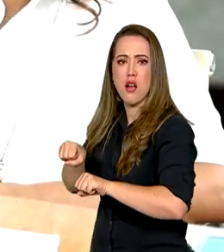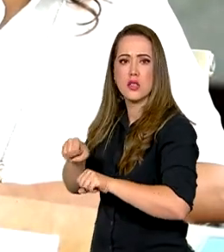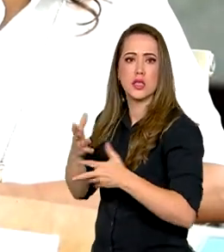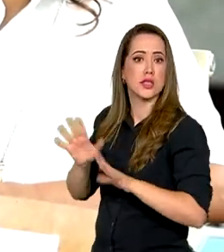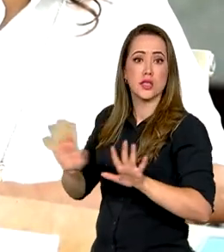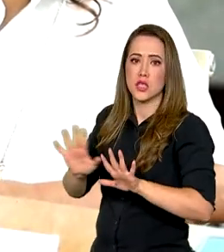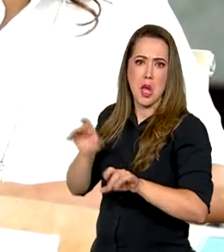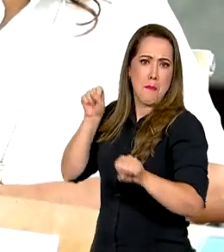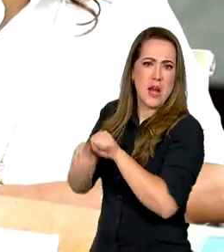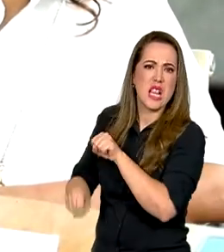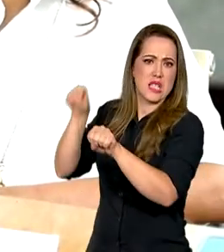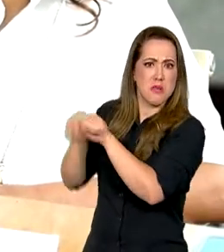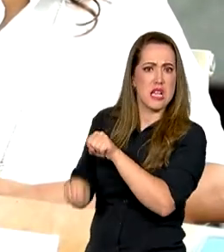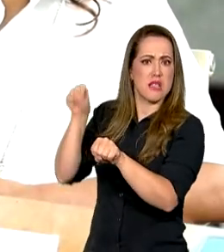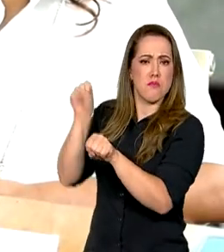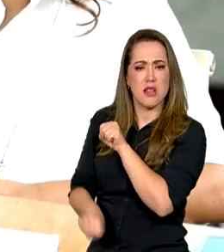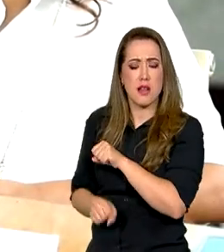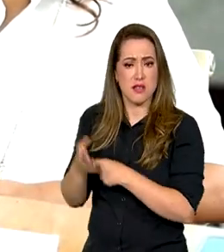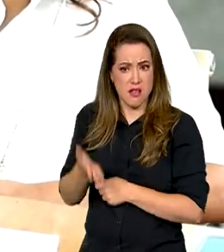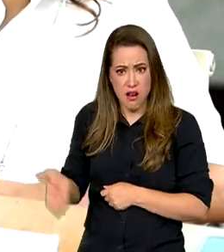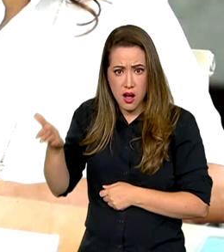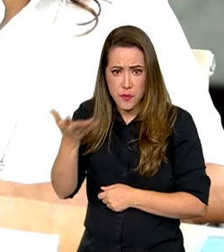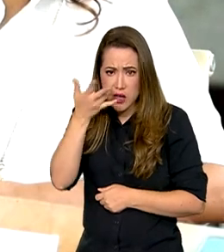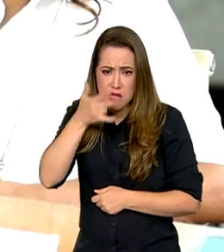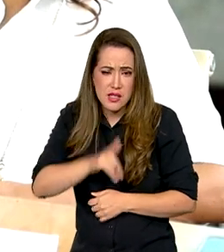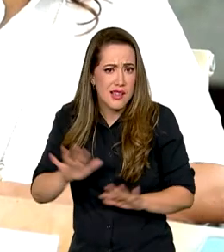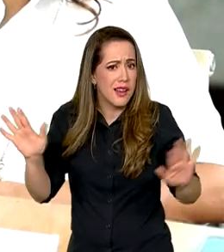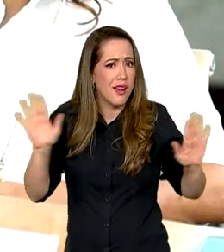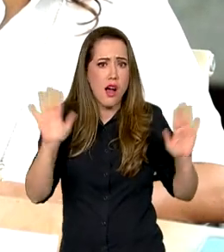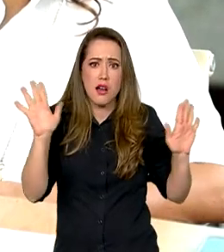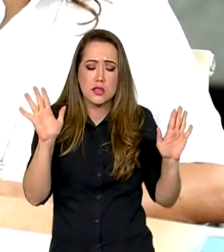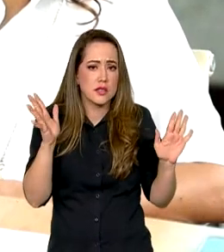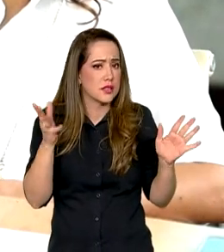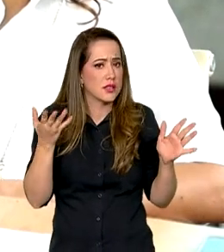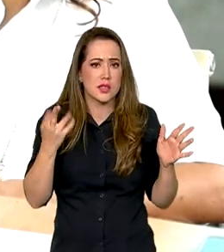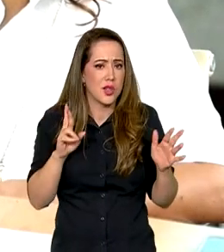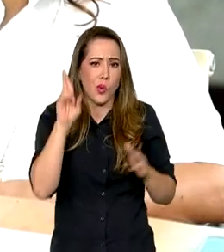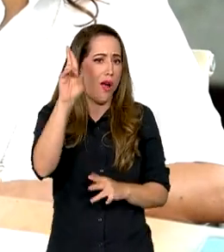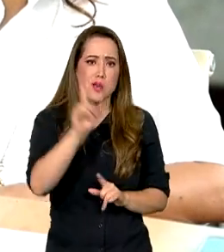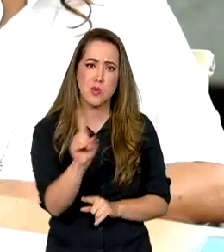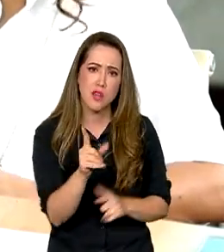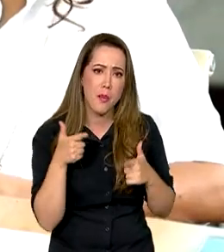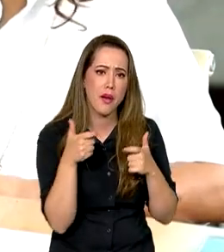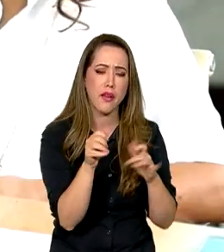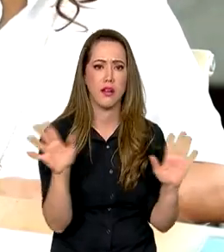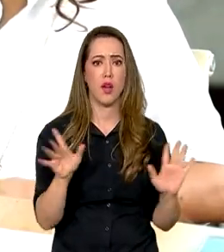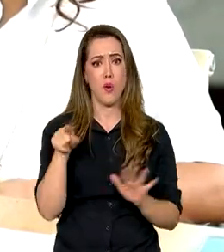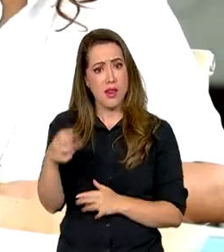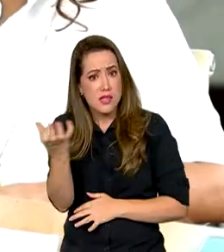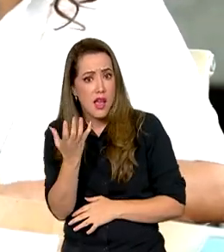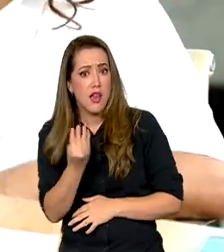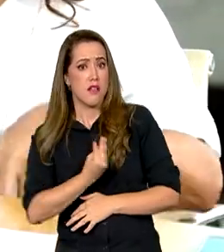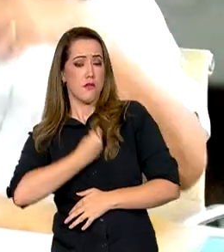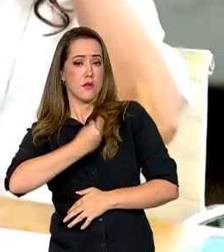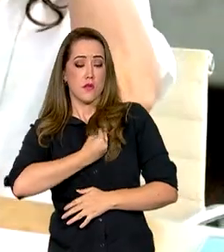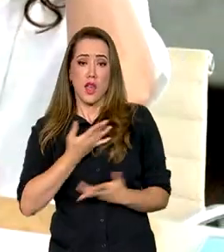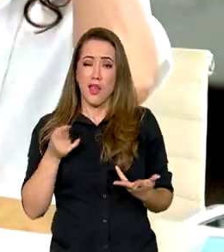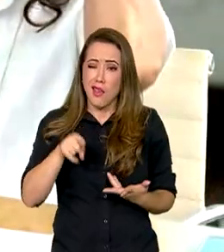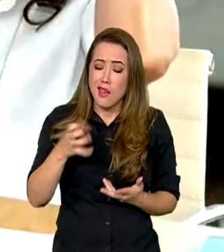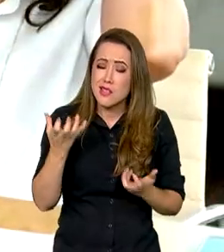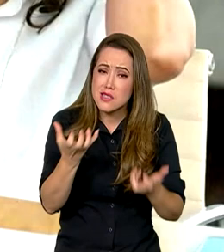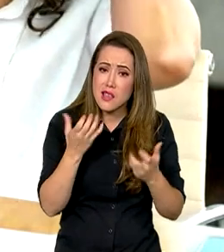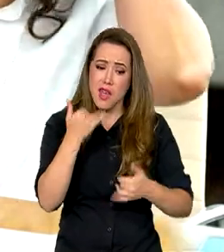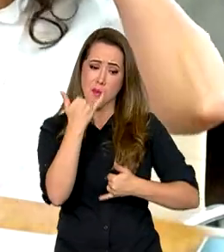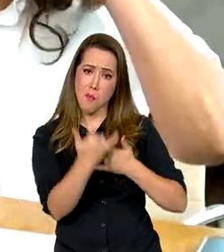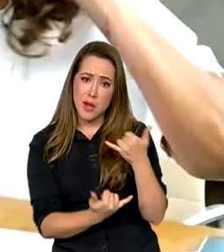exatamente aqueles que não têm nada a ver com a guerra, aqueles que só querem viver, aqueles que só querem